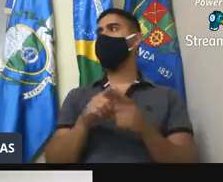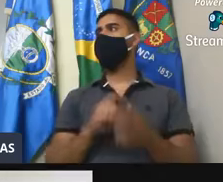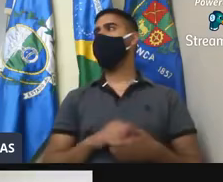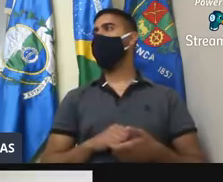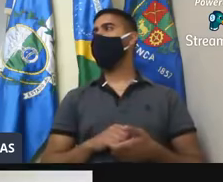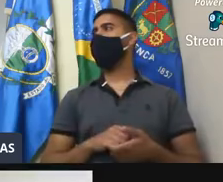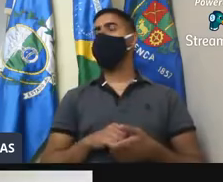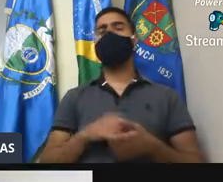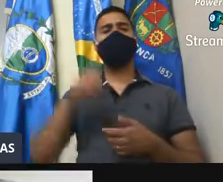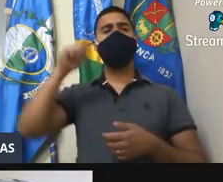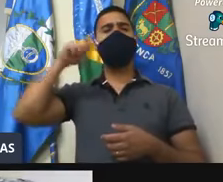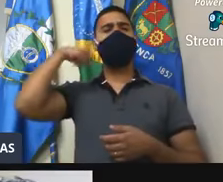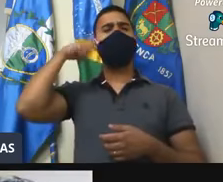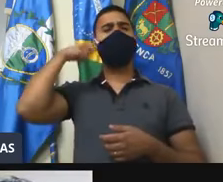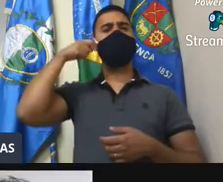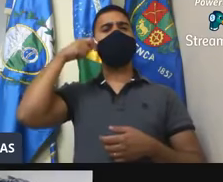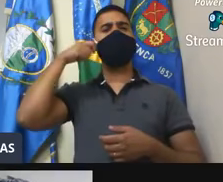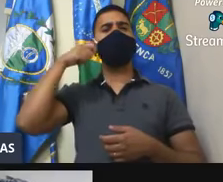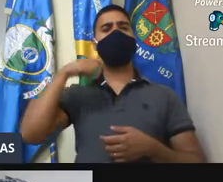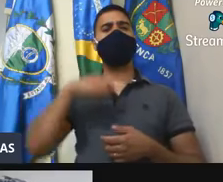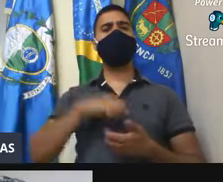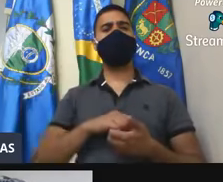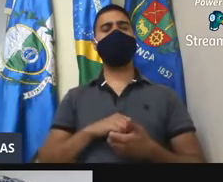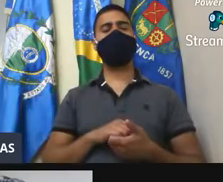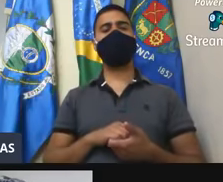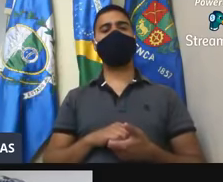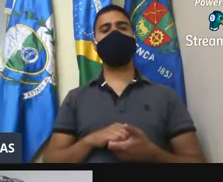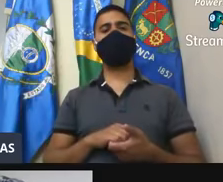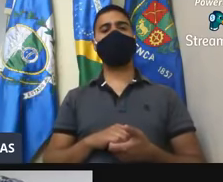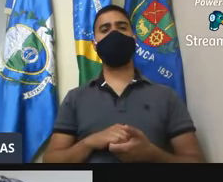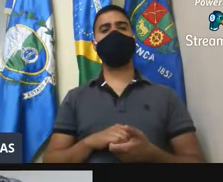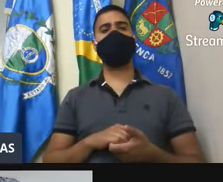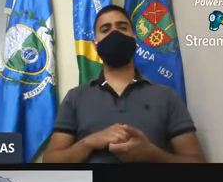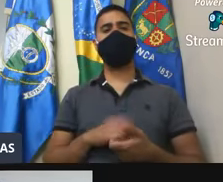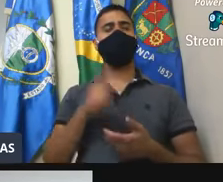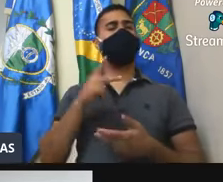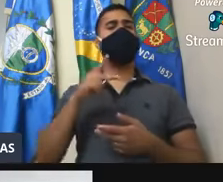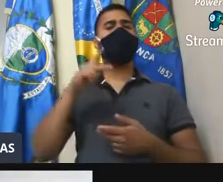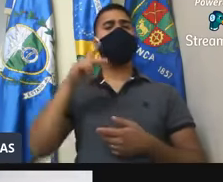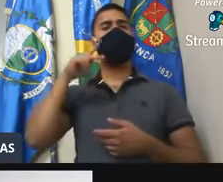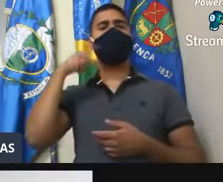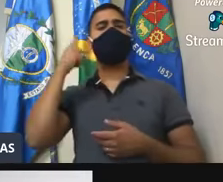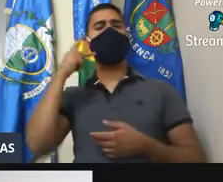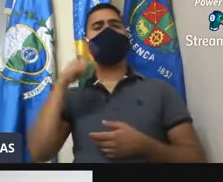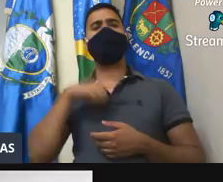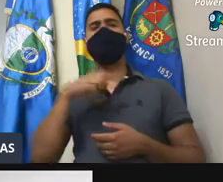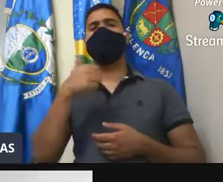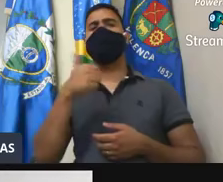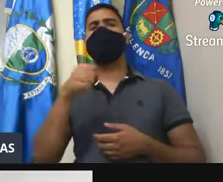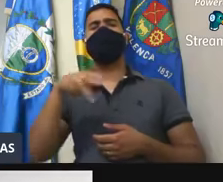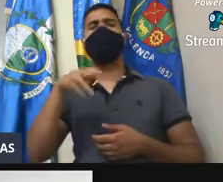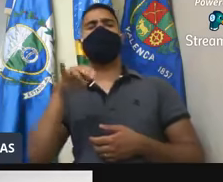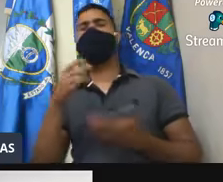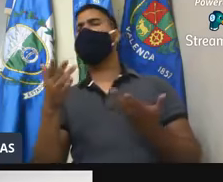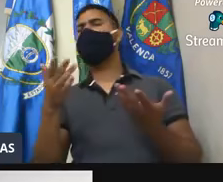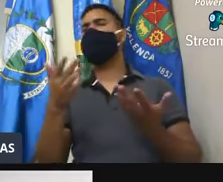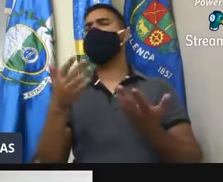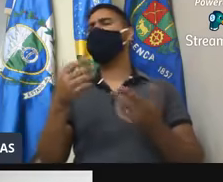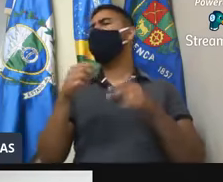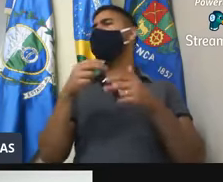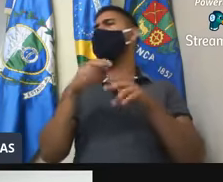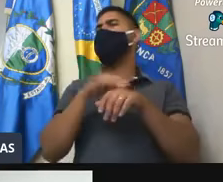postaram um vídeo aí de, sabe, os vereadores, dizendo que os 11 milhões, não sei o quê, a gente tem visto isso.